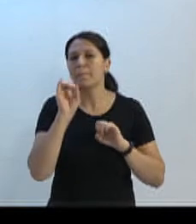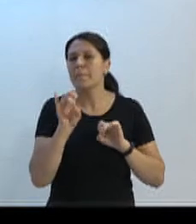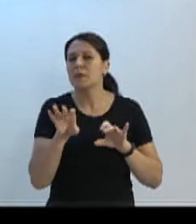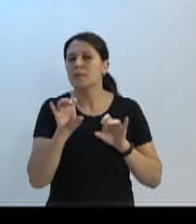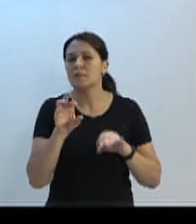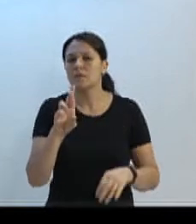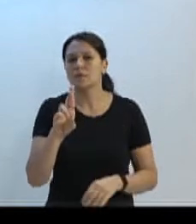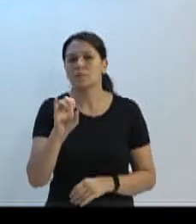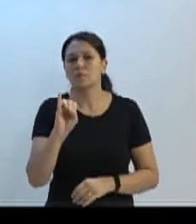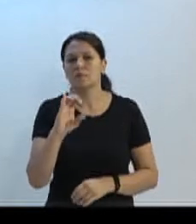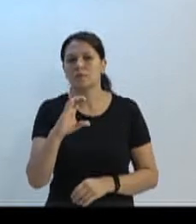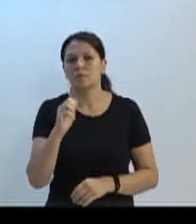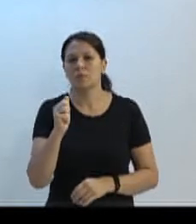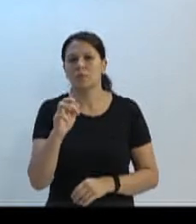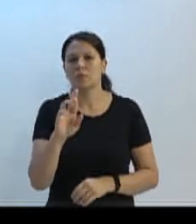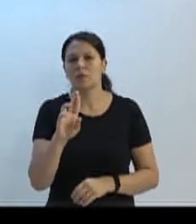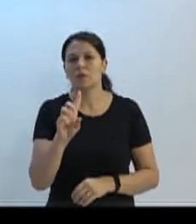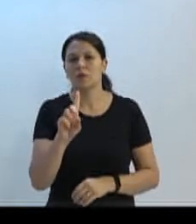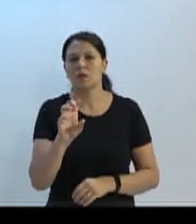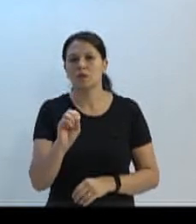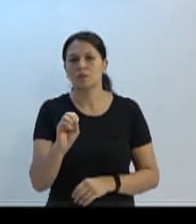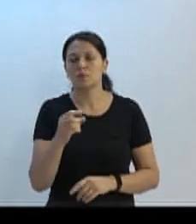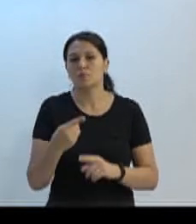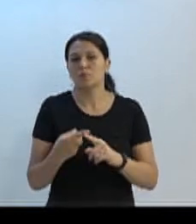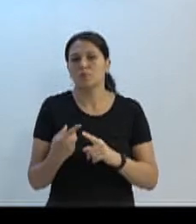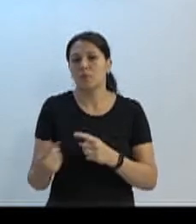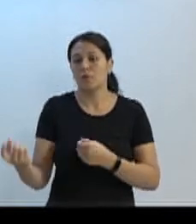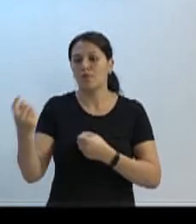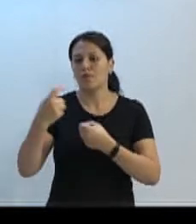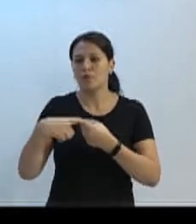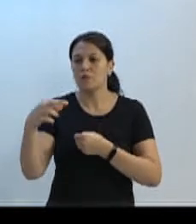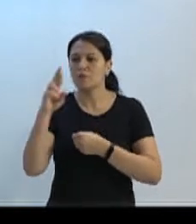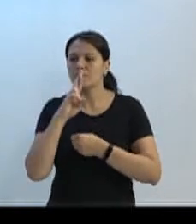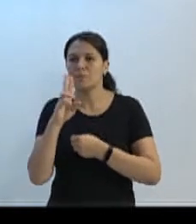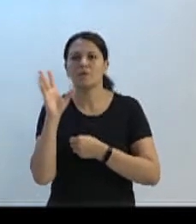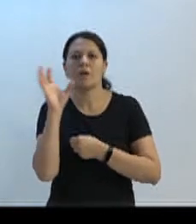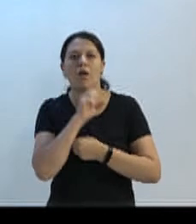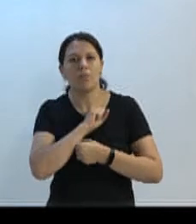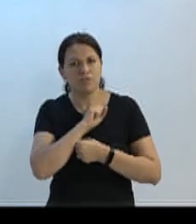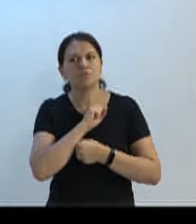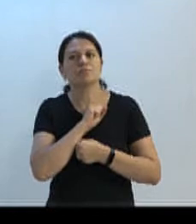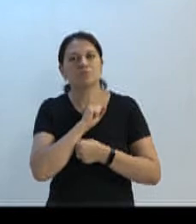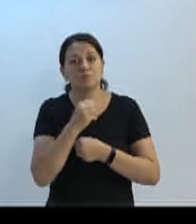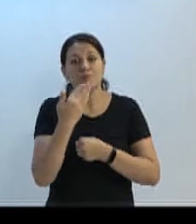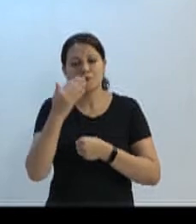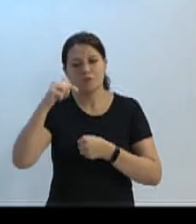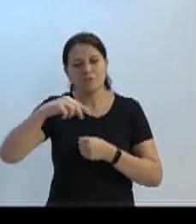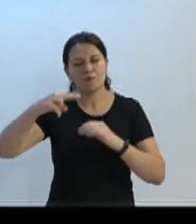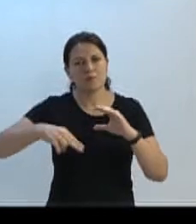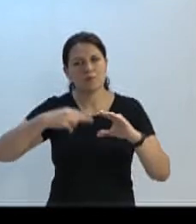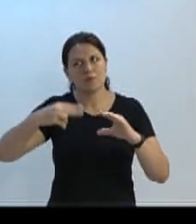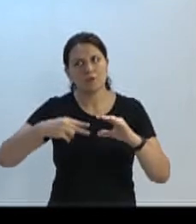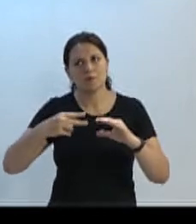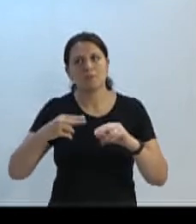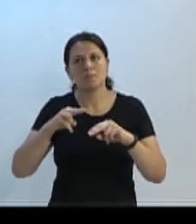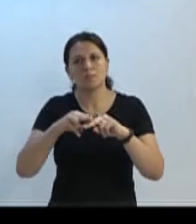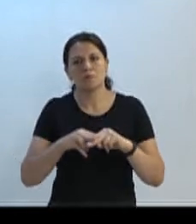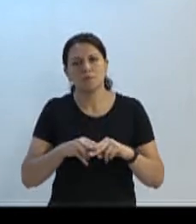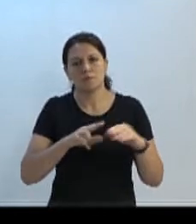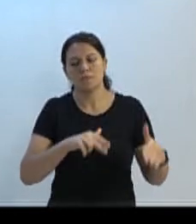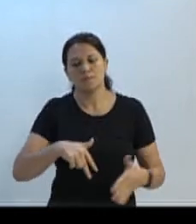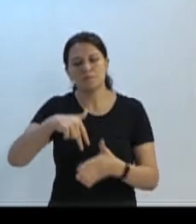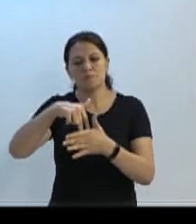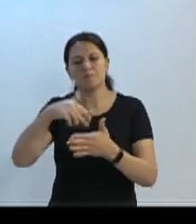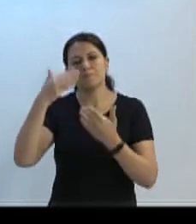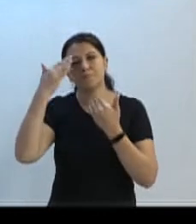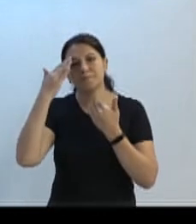Silva, do Ricardinho, que tem dado um retorno muito rápido às demandas aqui dessa casa. Então, fica aqui da tribuna a nossa